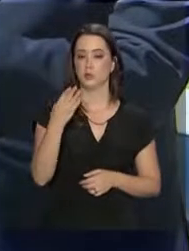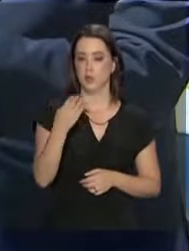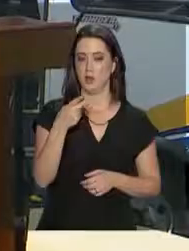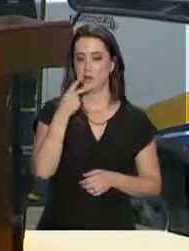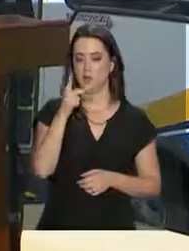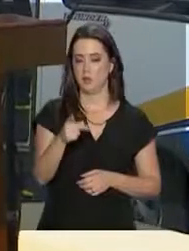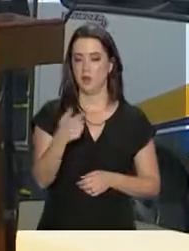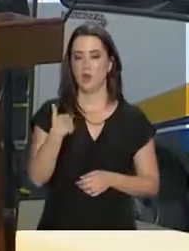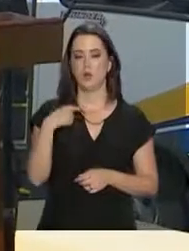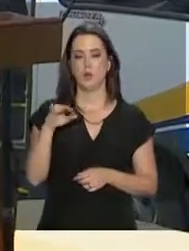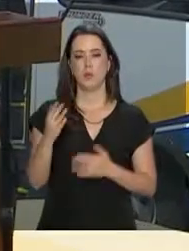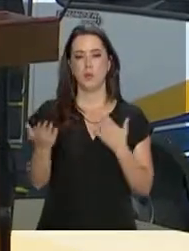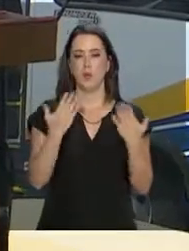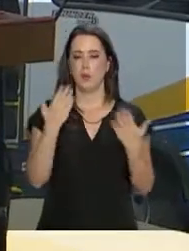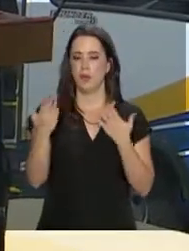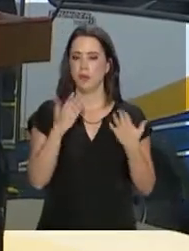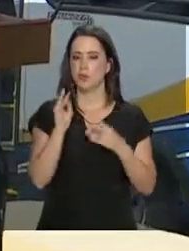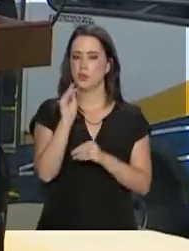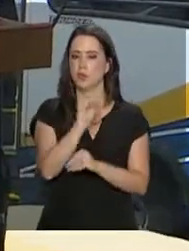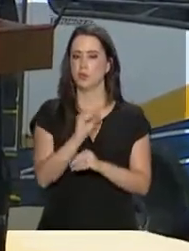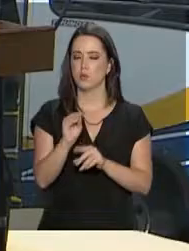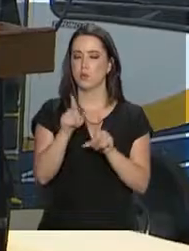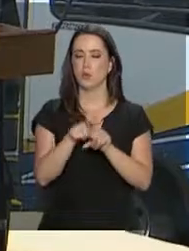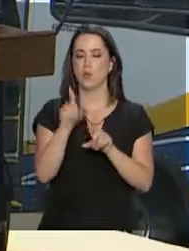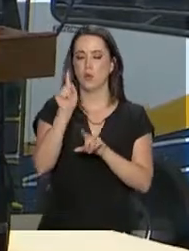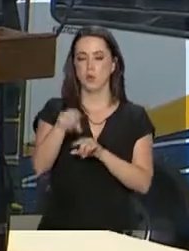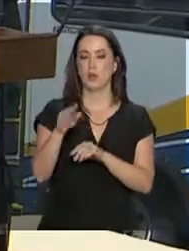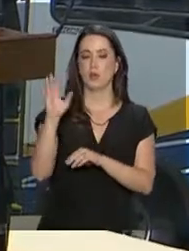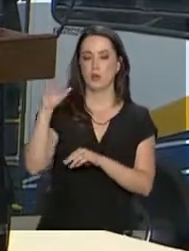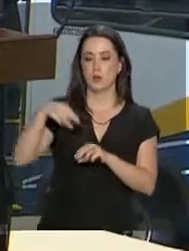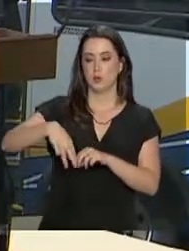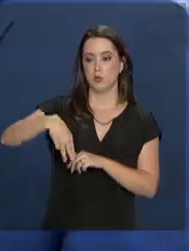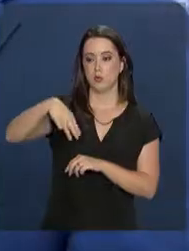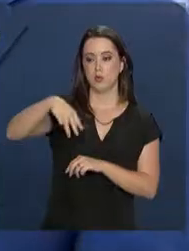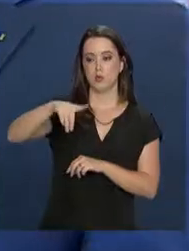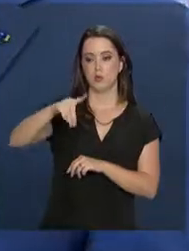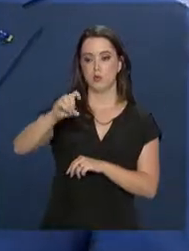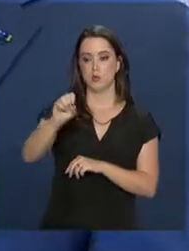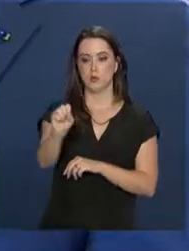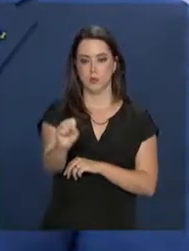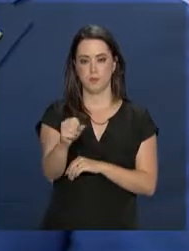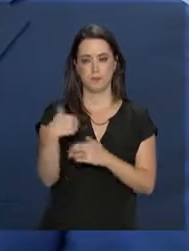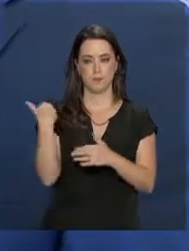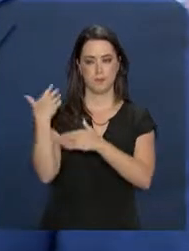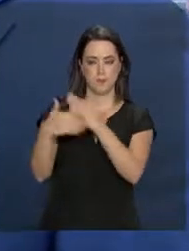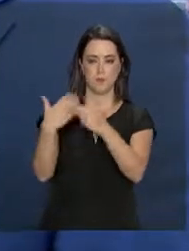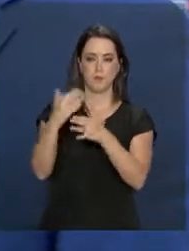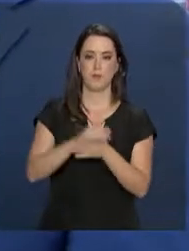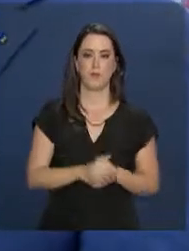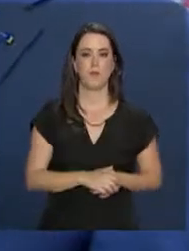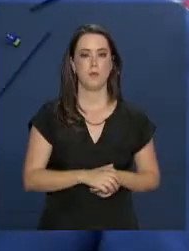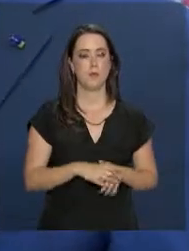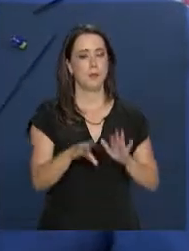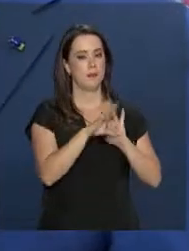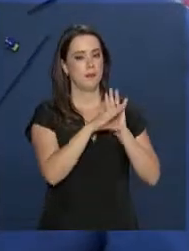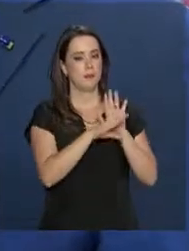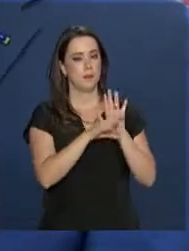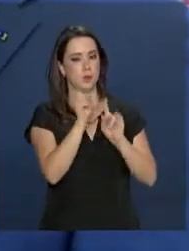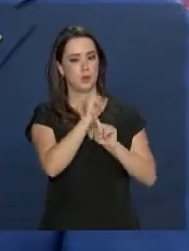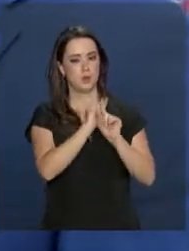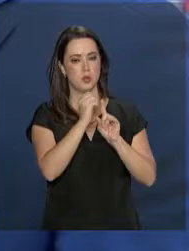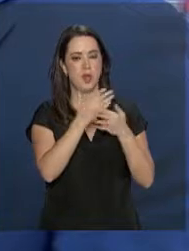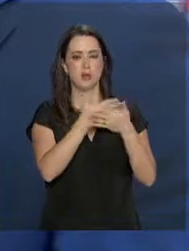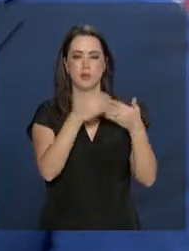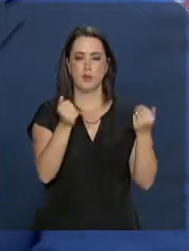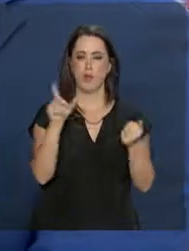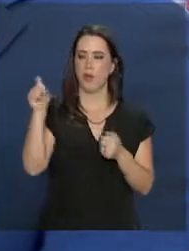aproveitou para fazer um balanço das ações do MDS nos últimos anos. Os programas sociais foram fortalecidos, o Bolsa Família